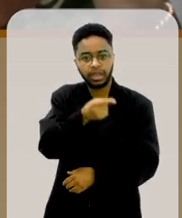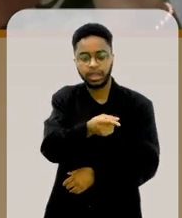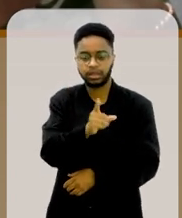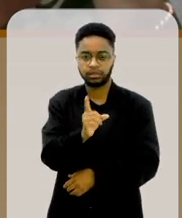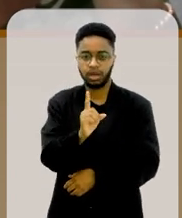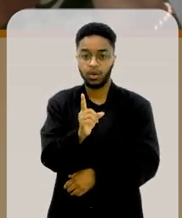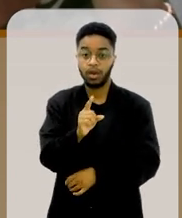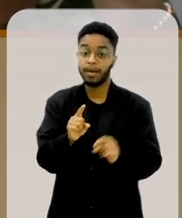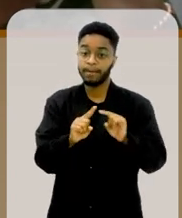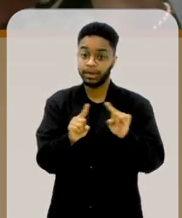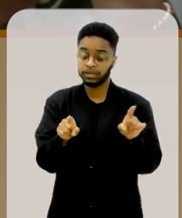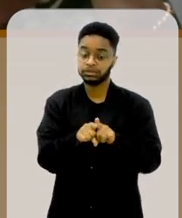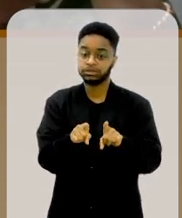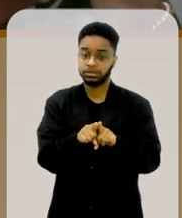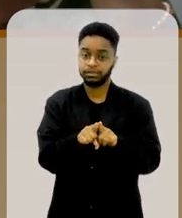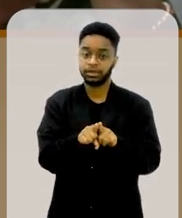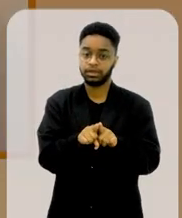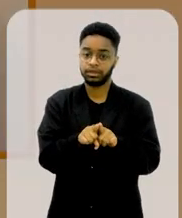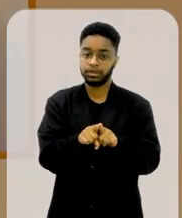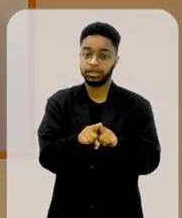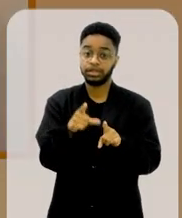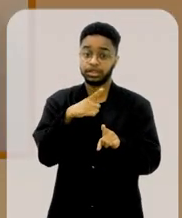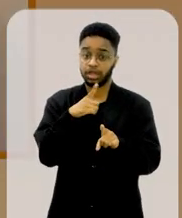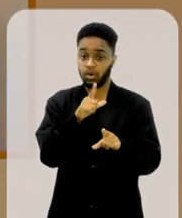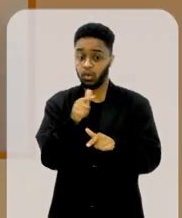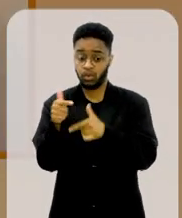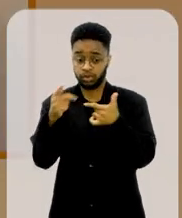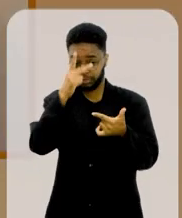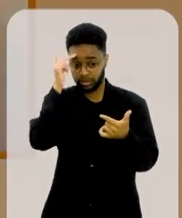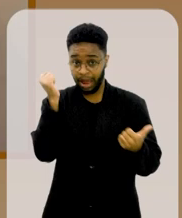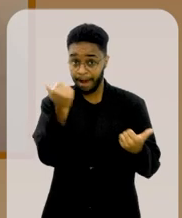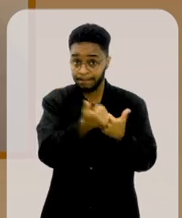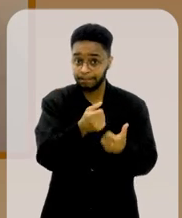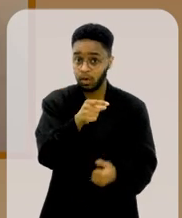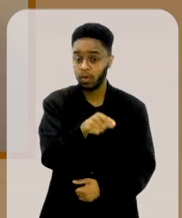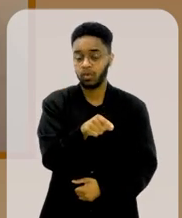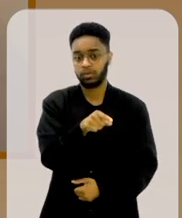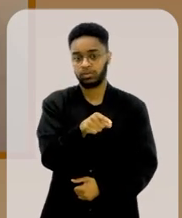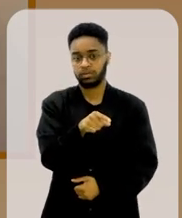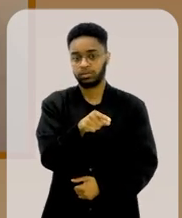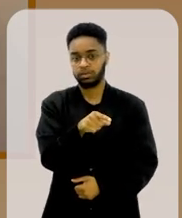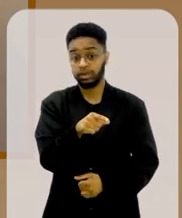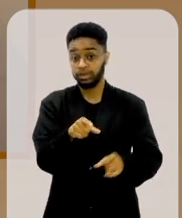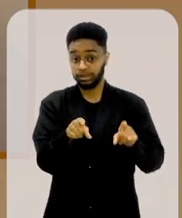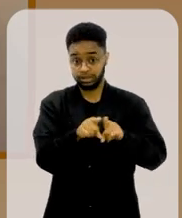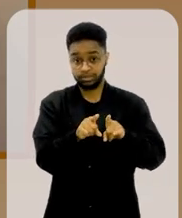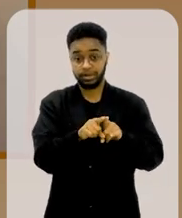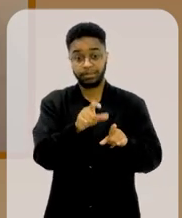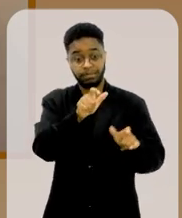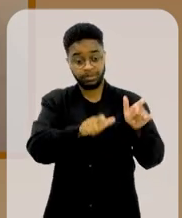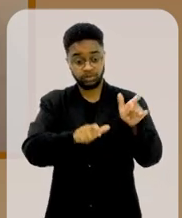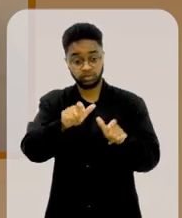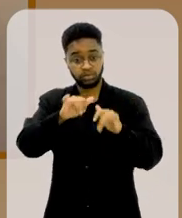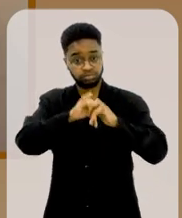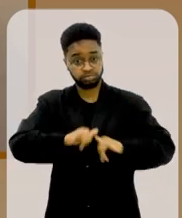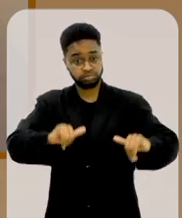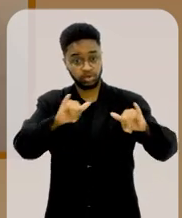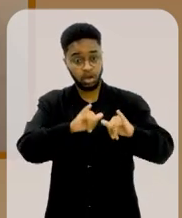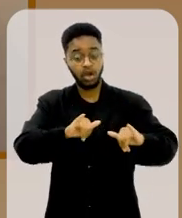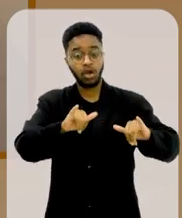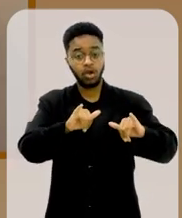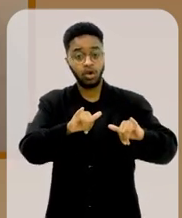dele, mas como você está dizendo, o apoio que ele recebe de pessoas que inclusive se